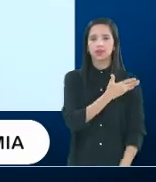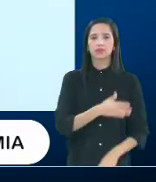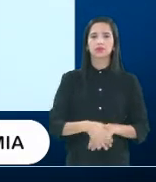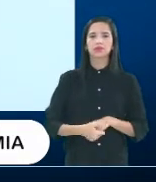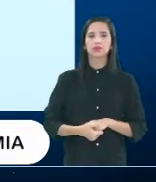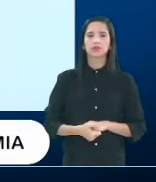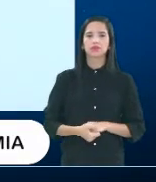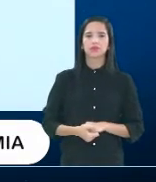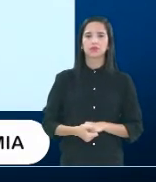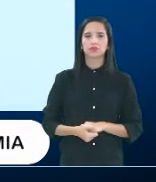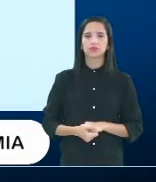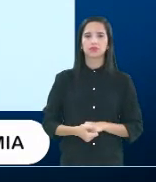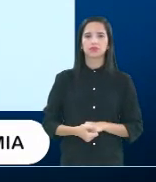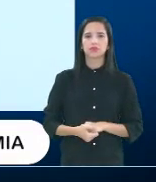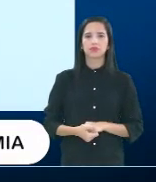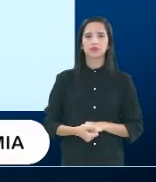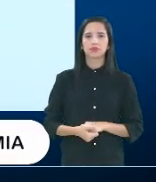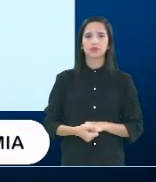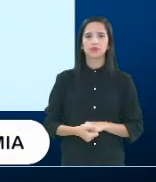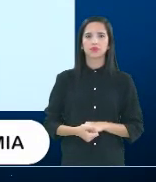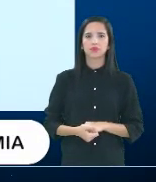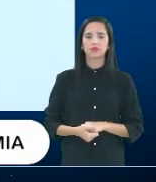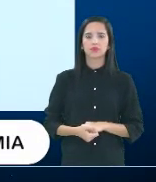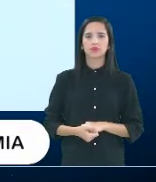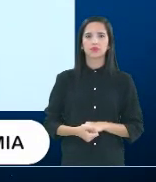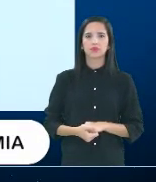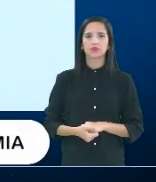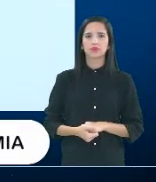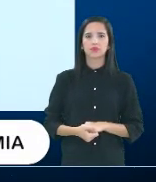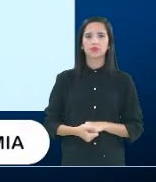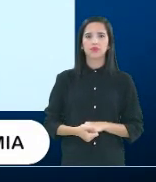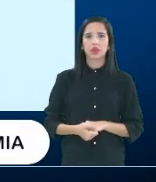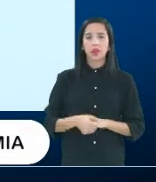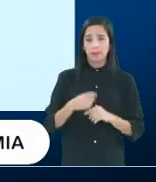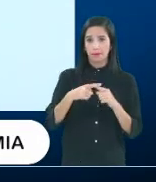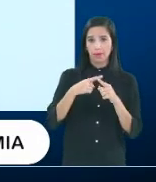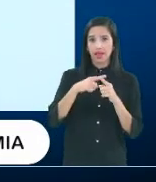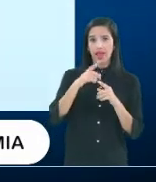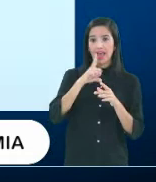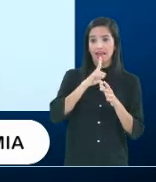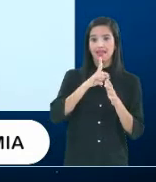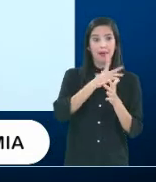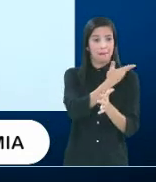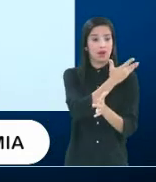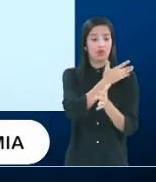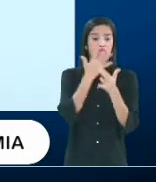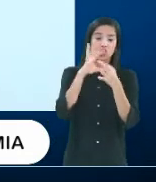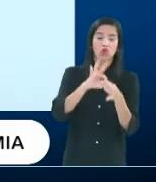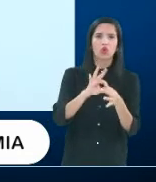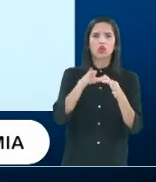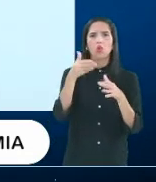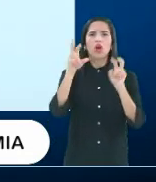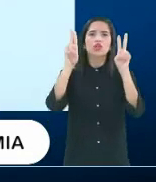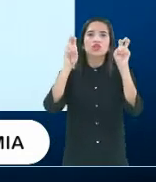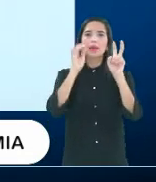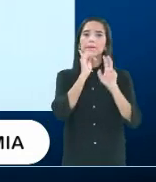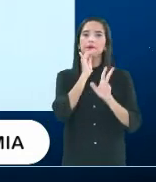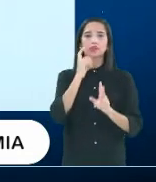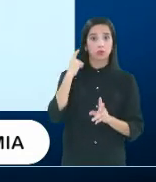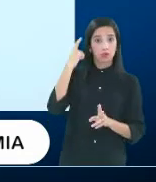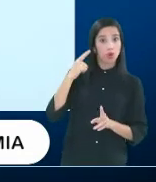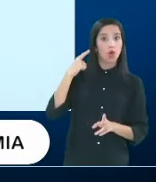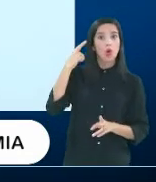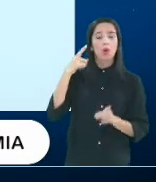todo um preconceito em relação à questão da loucura, né? Mas, na realidade, é